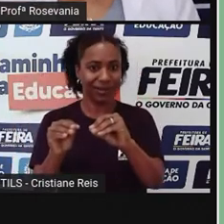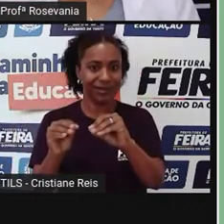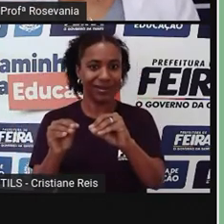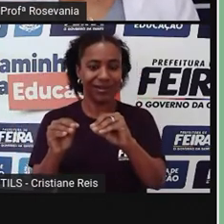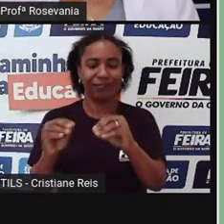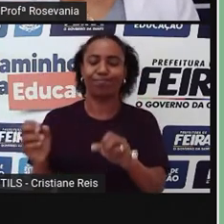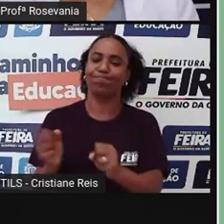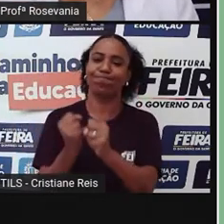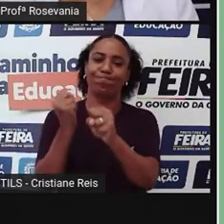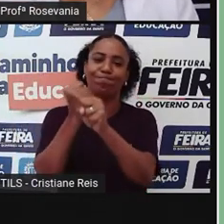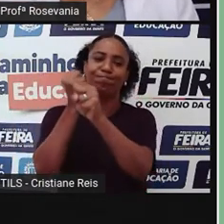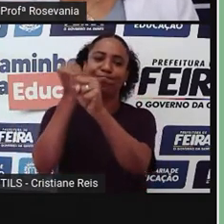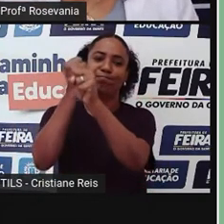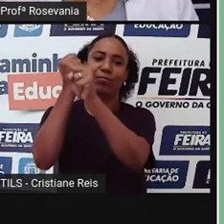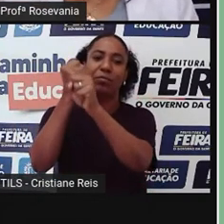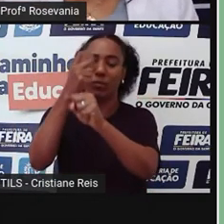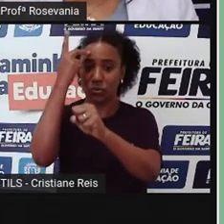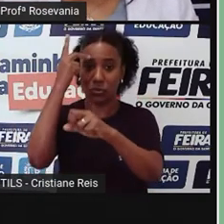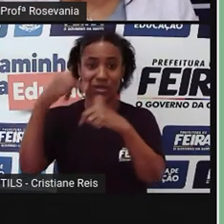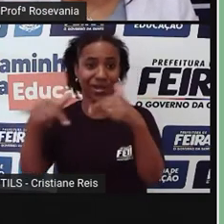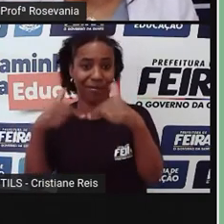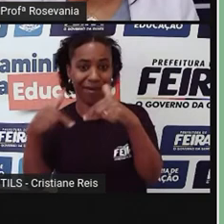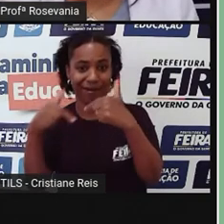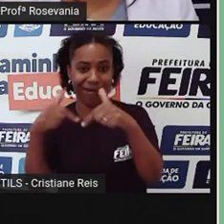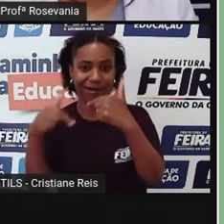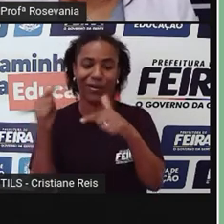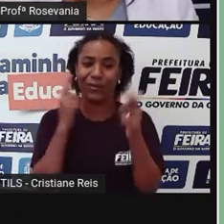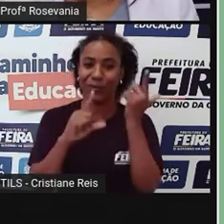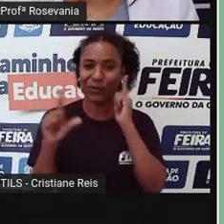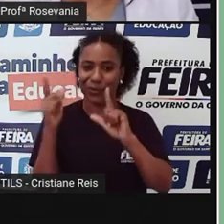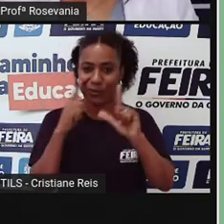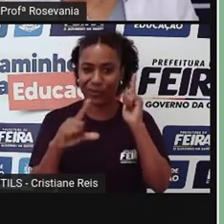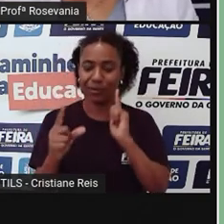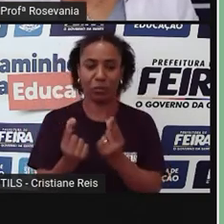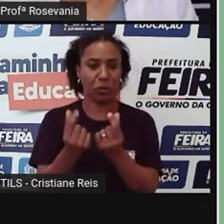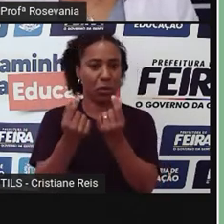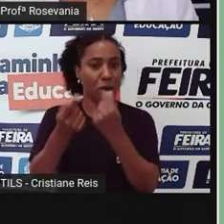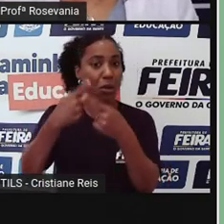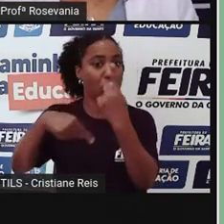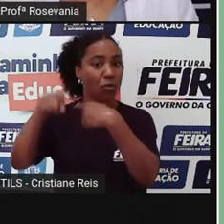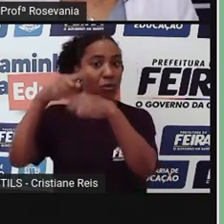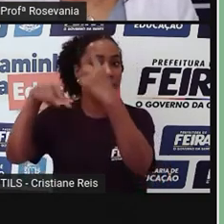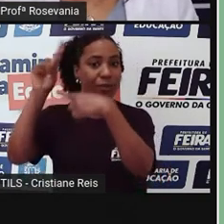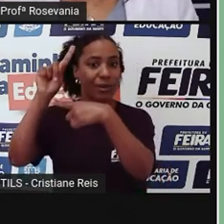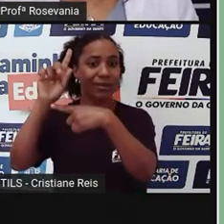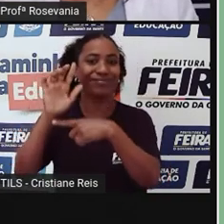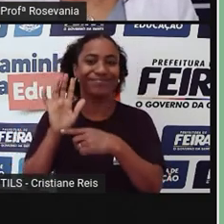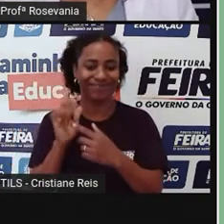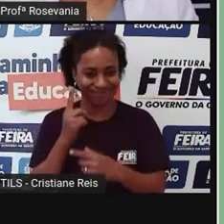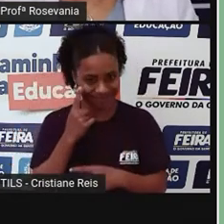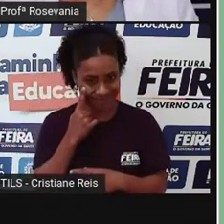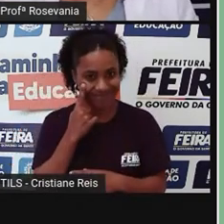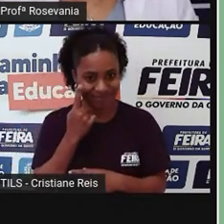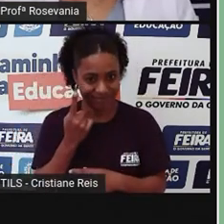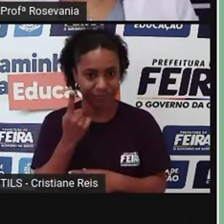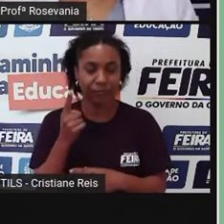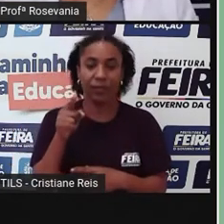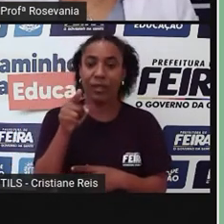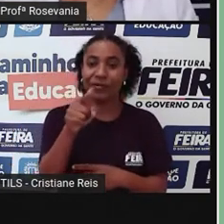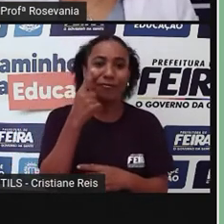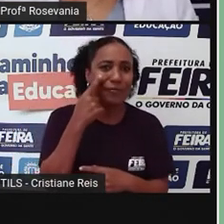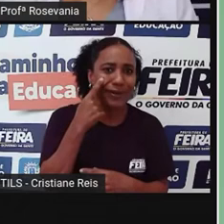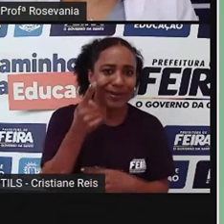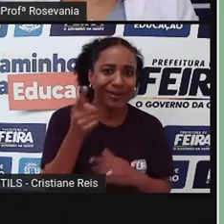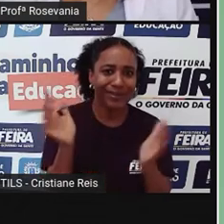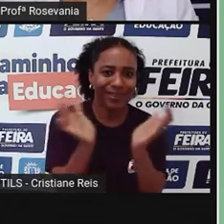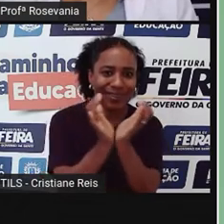de outras oportunidades mesmo que tem. Olha a caixa d'água do Tombo aqui, mais uma vez, né, visto do